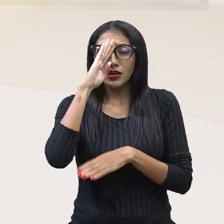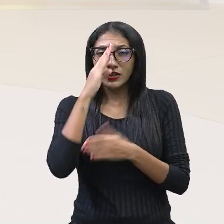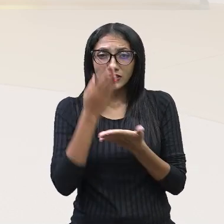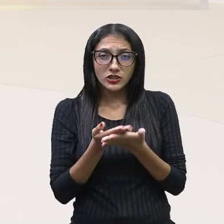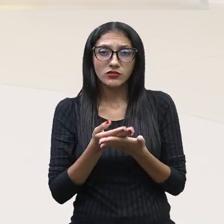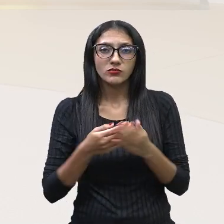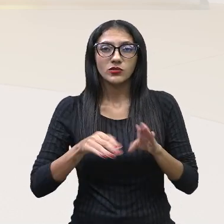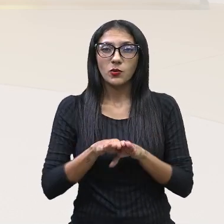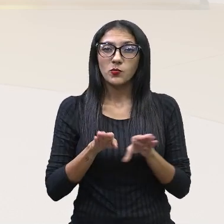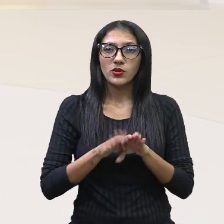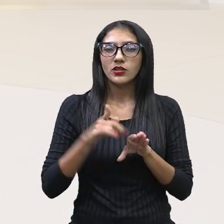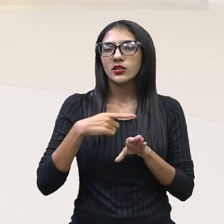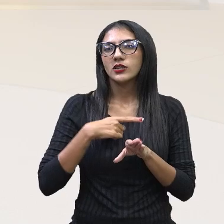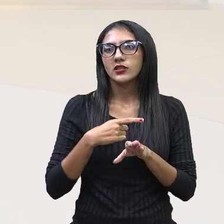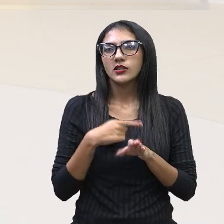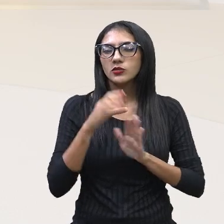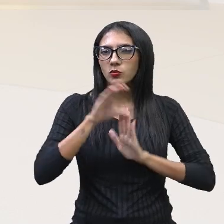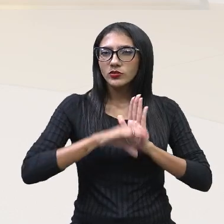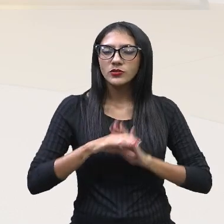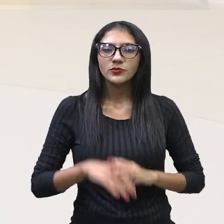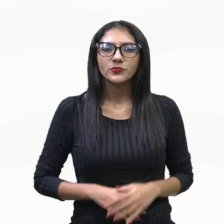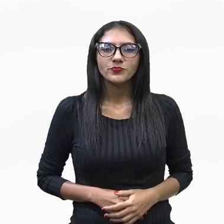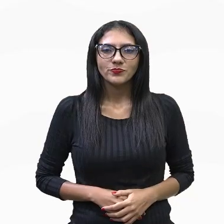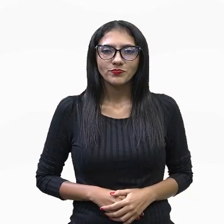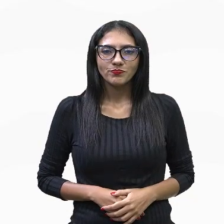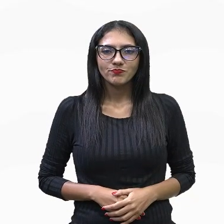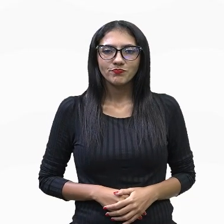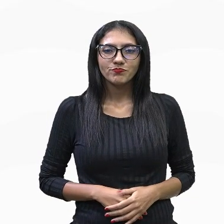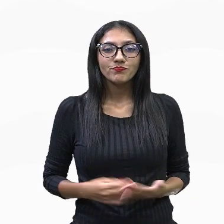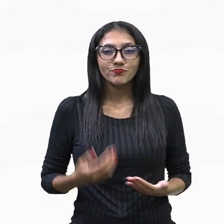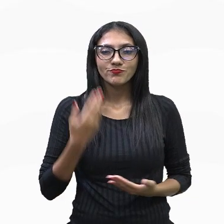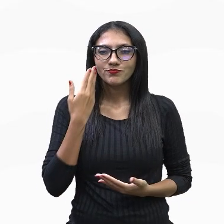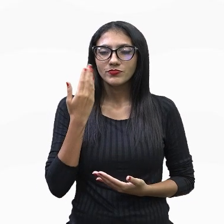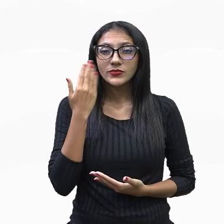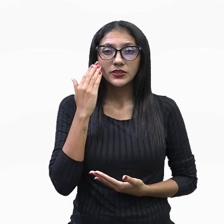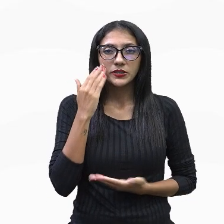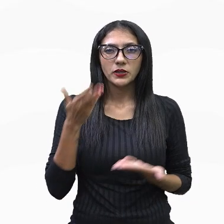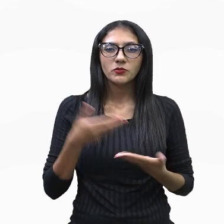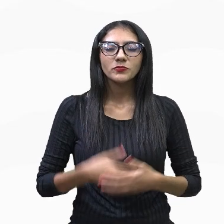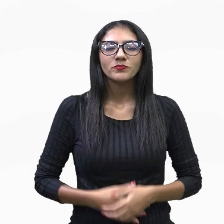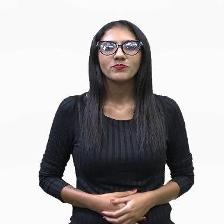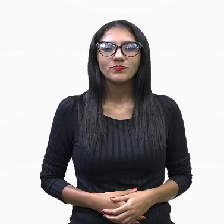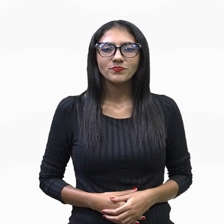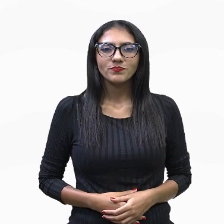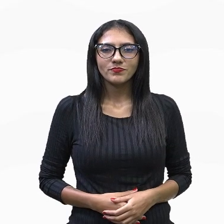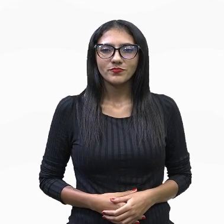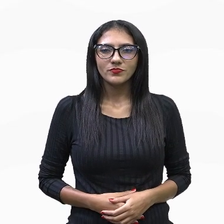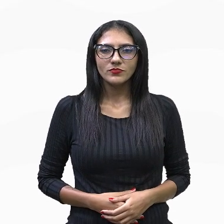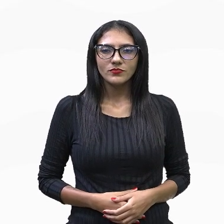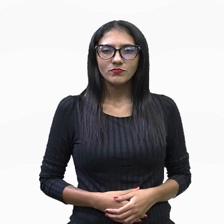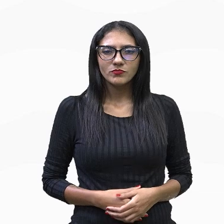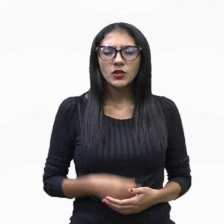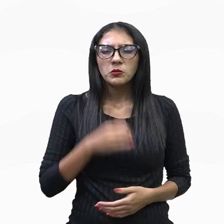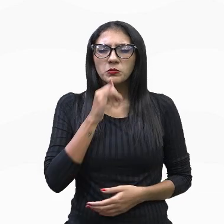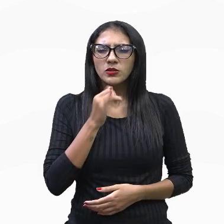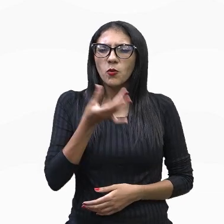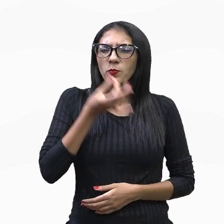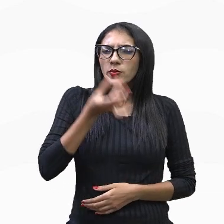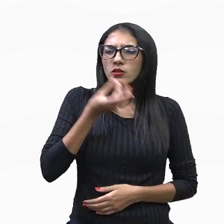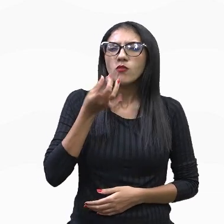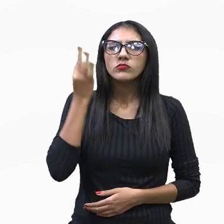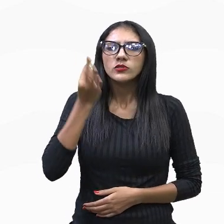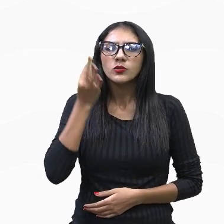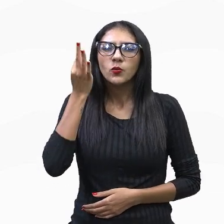defendem esses determinismos. Vamos entender um pouquinho? Vem lá. As críticas, por exemplo, às teorias de determinismo